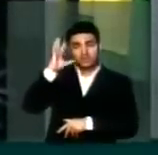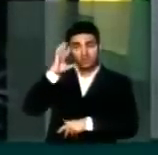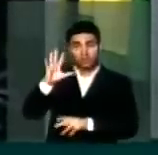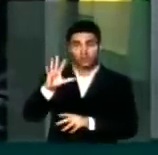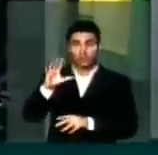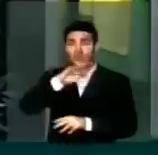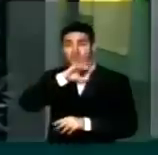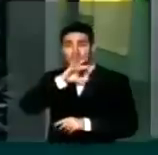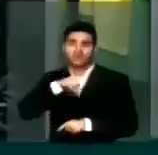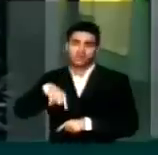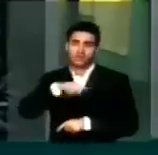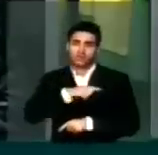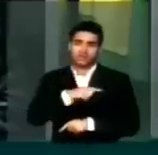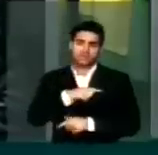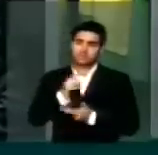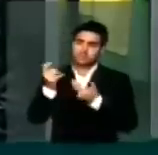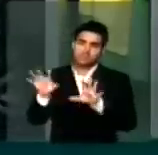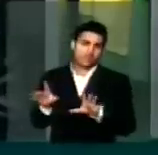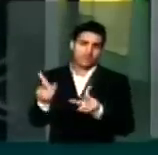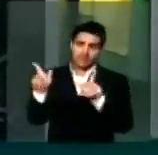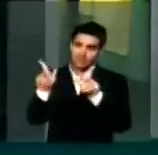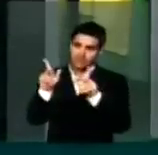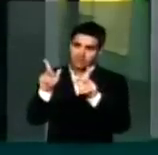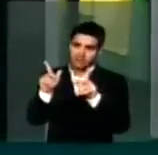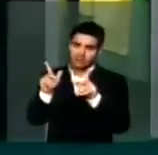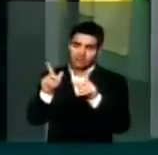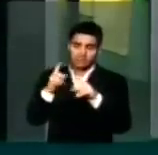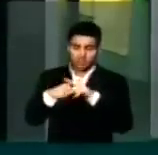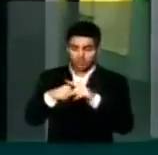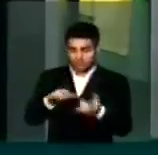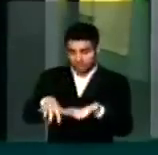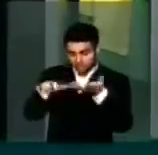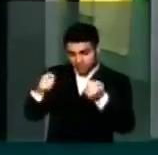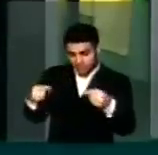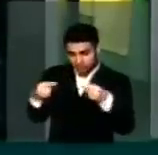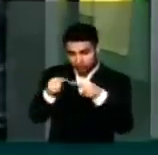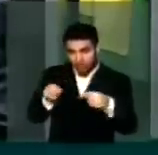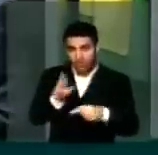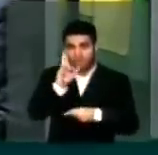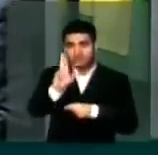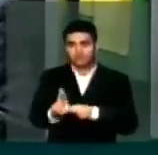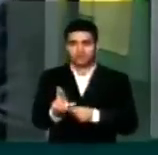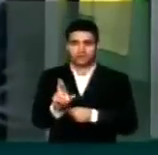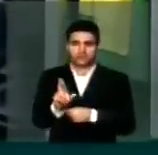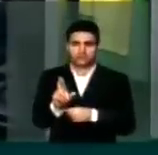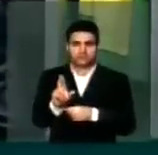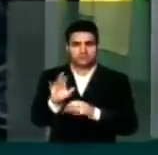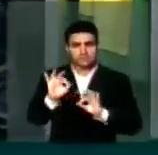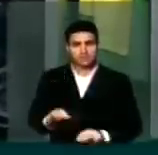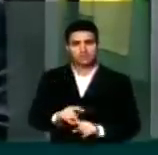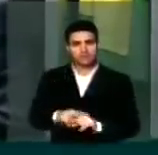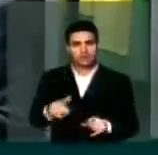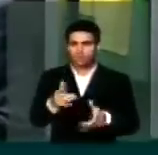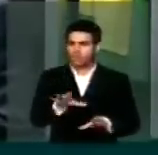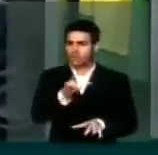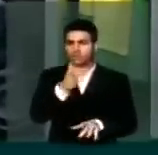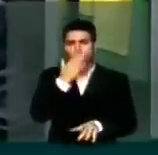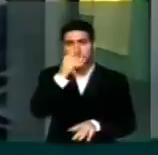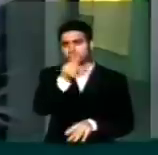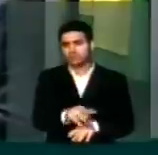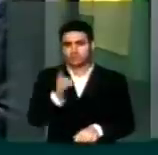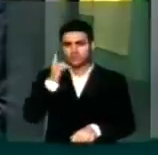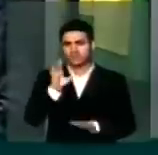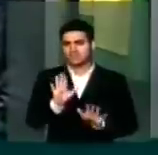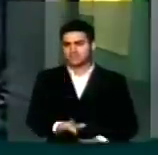nós não queremos para elevar o nível da representação popular do parlamento brasileiro. Por isso, senhor Presidente, eu solicito a